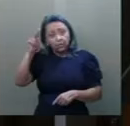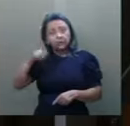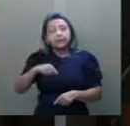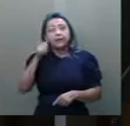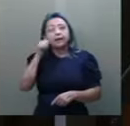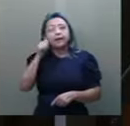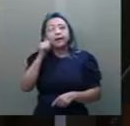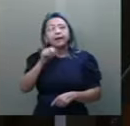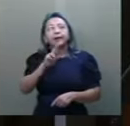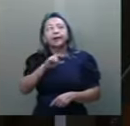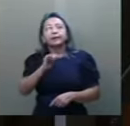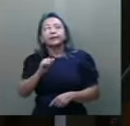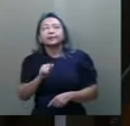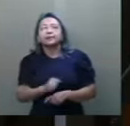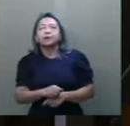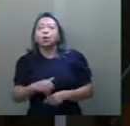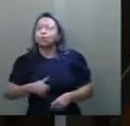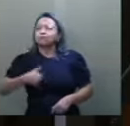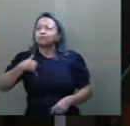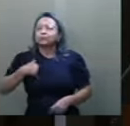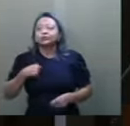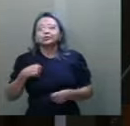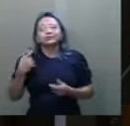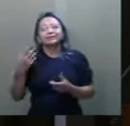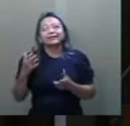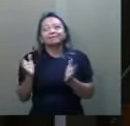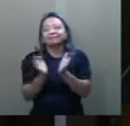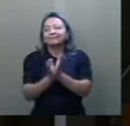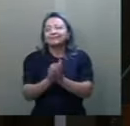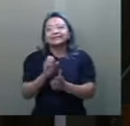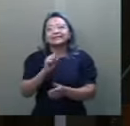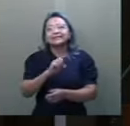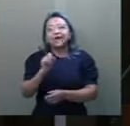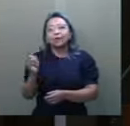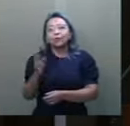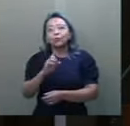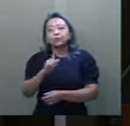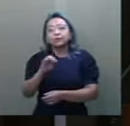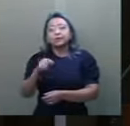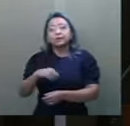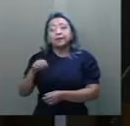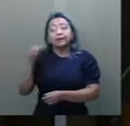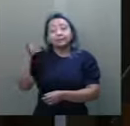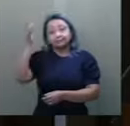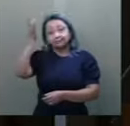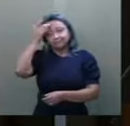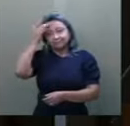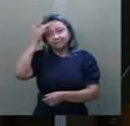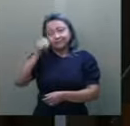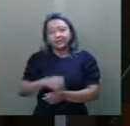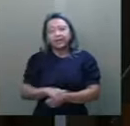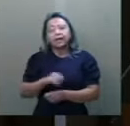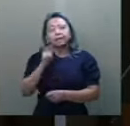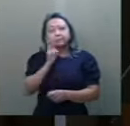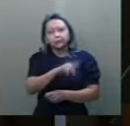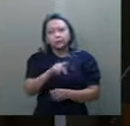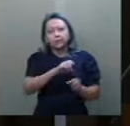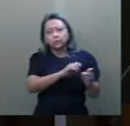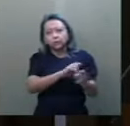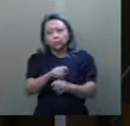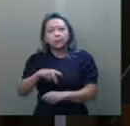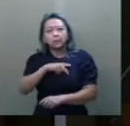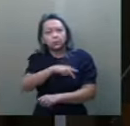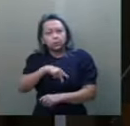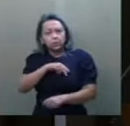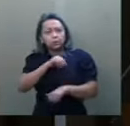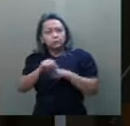Fonseca, orgulho de São Gonçalo do Amarante. A memória de Nísia Floresta, educadora e poetisa que